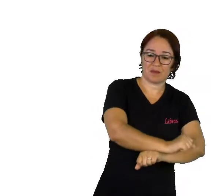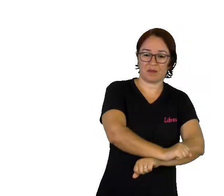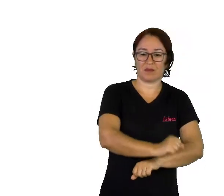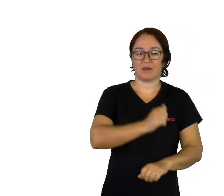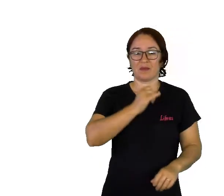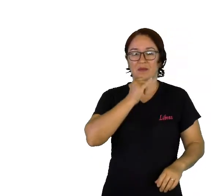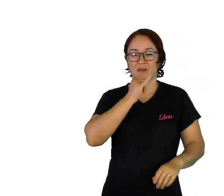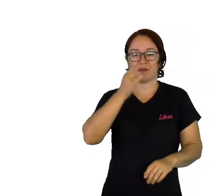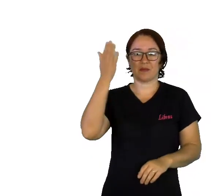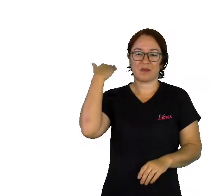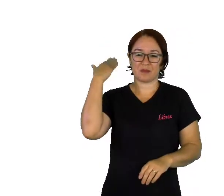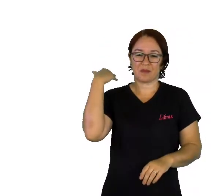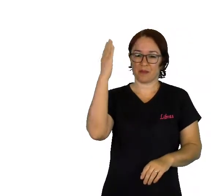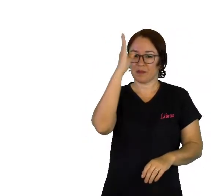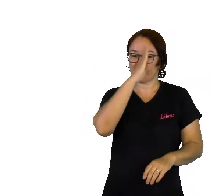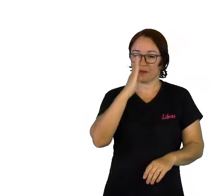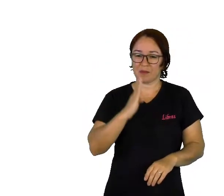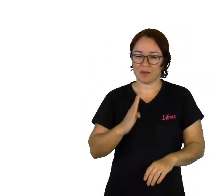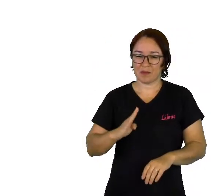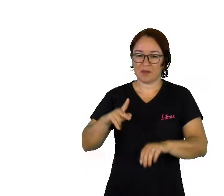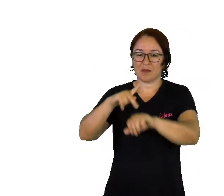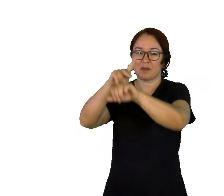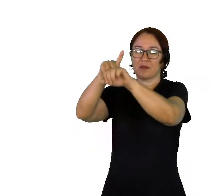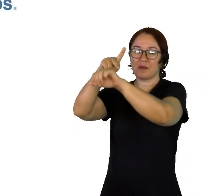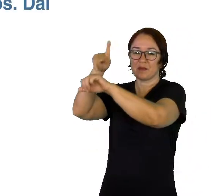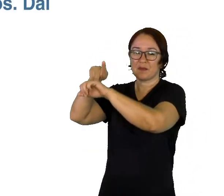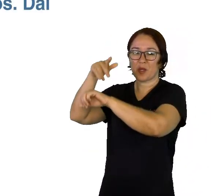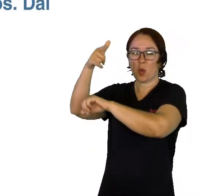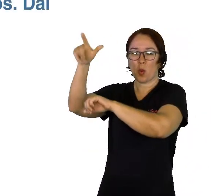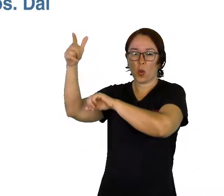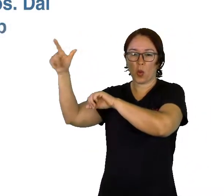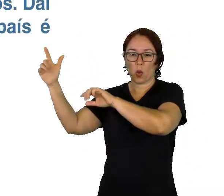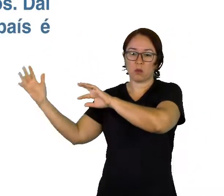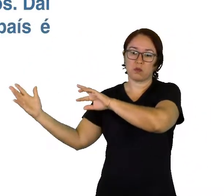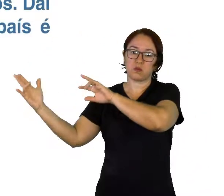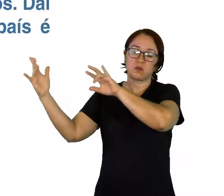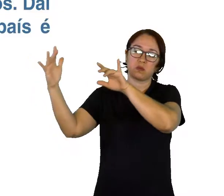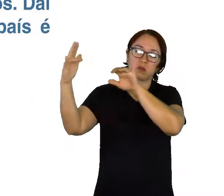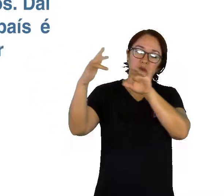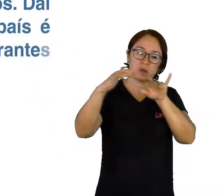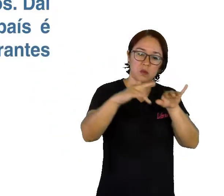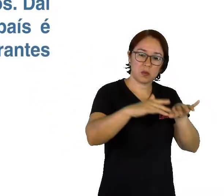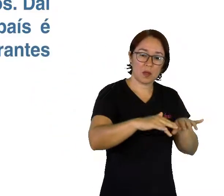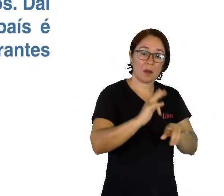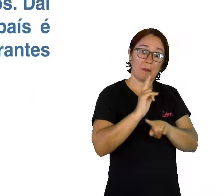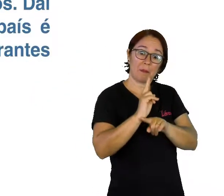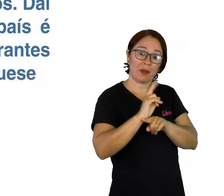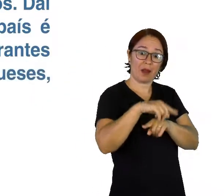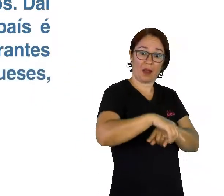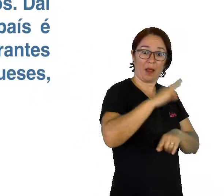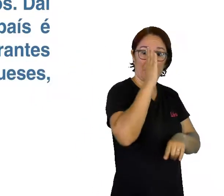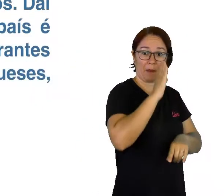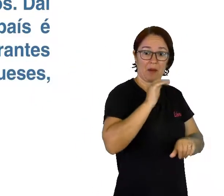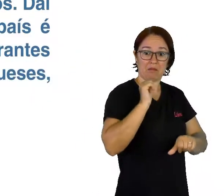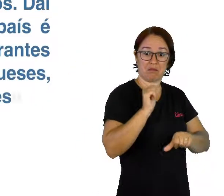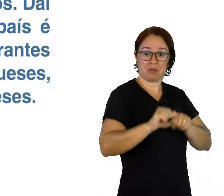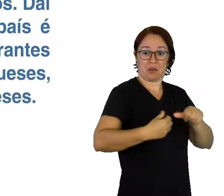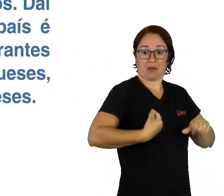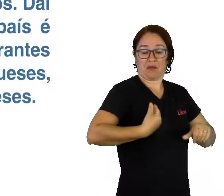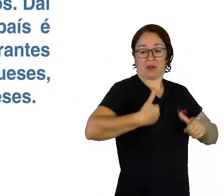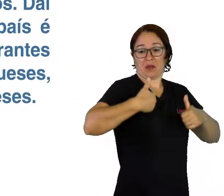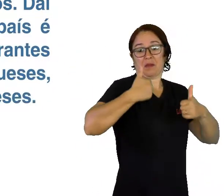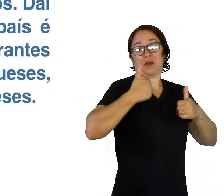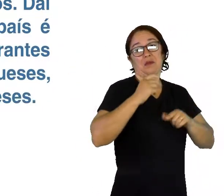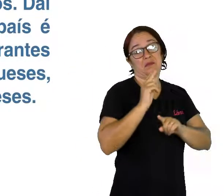Brasil em busca de uma nova vida, atraídos pela riqueza de um país recém-descoberto. Com eles